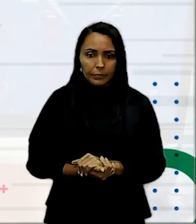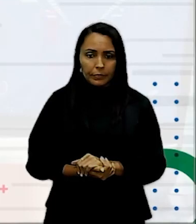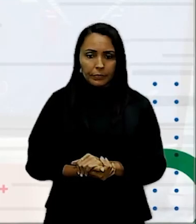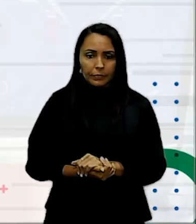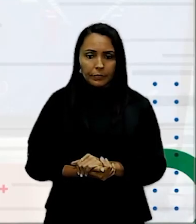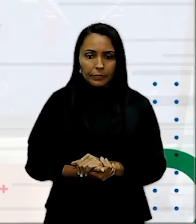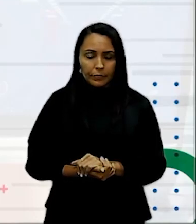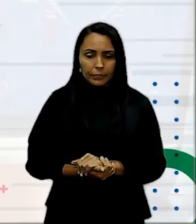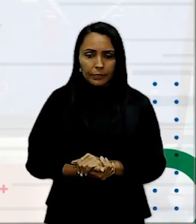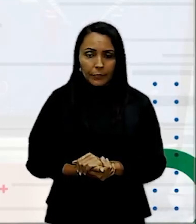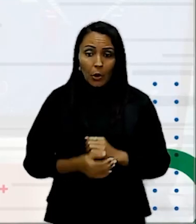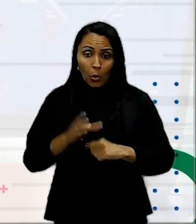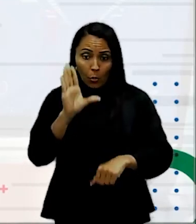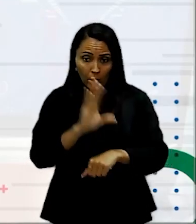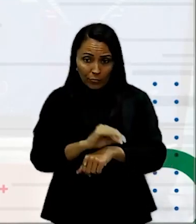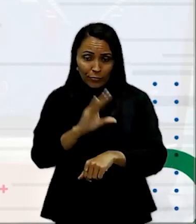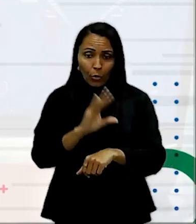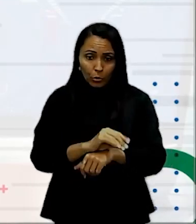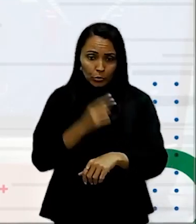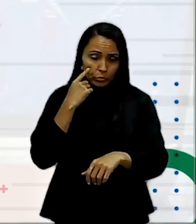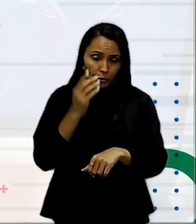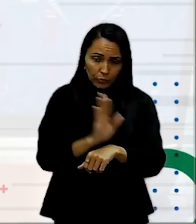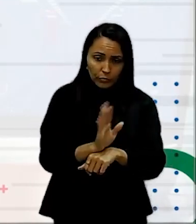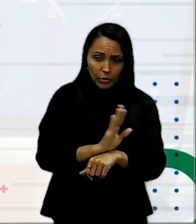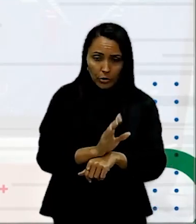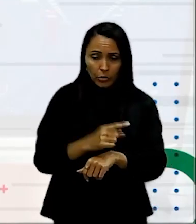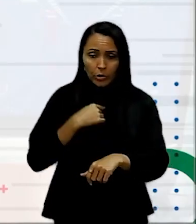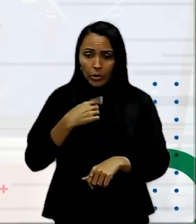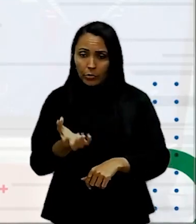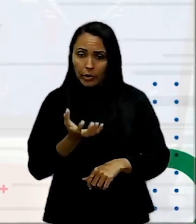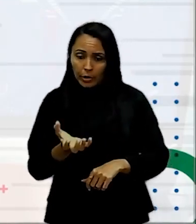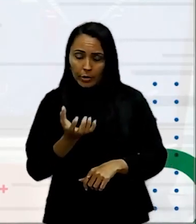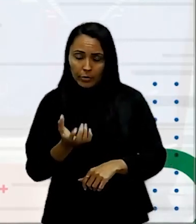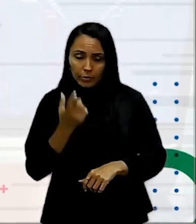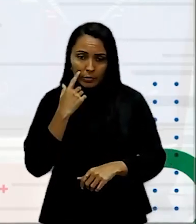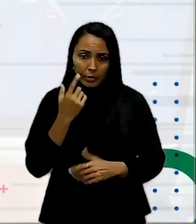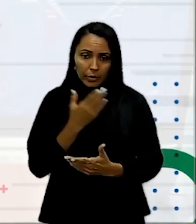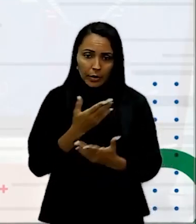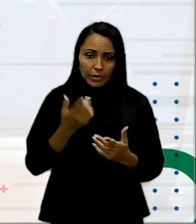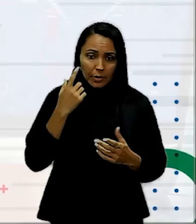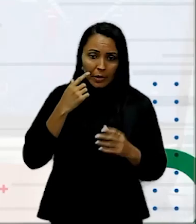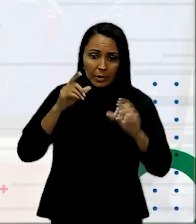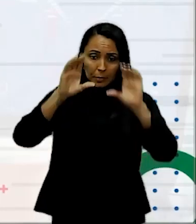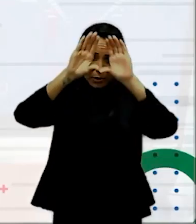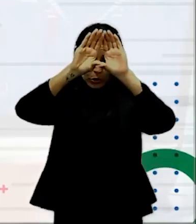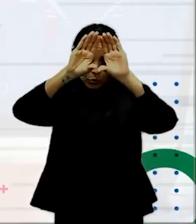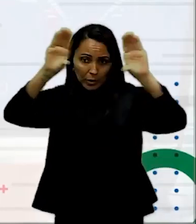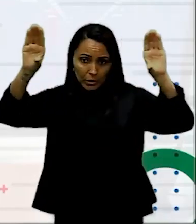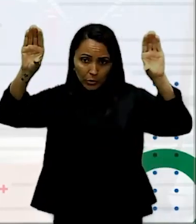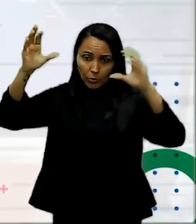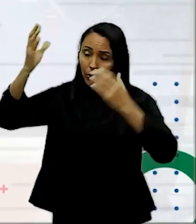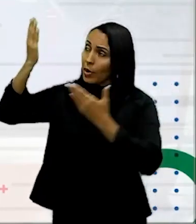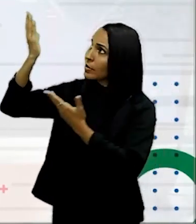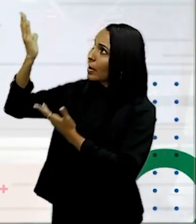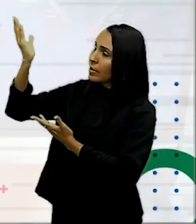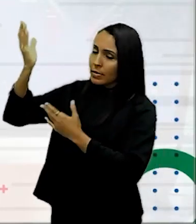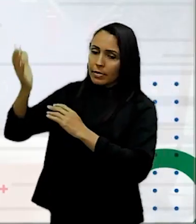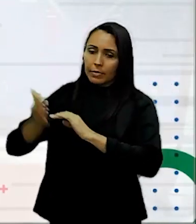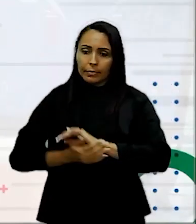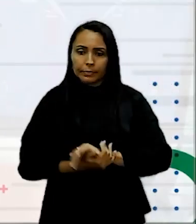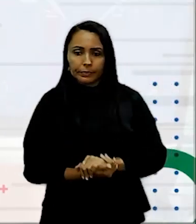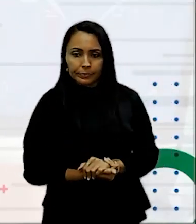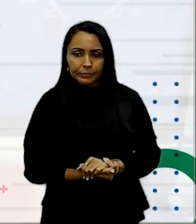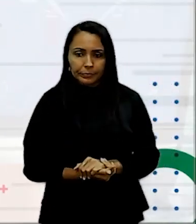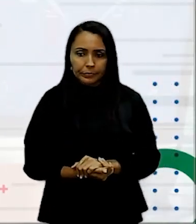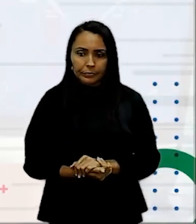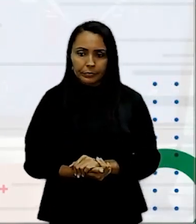Uma foto De um filme Que eu quero Que o meu usuário veja Geralmente nessa parte Aqui superior O que mais Eu